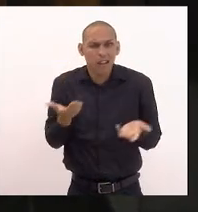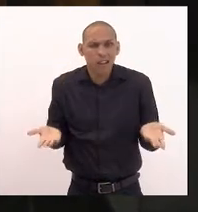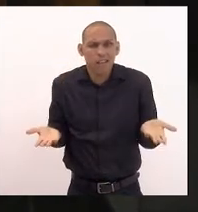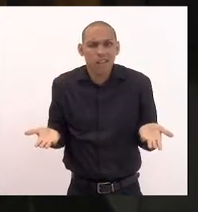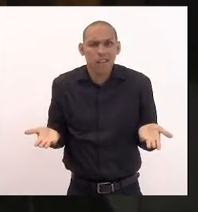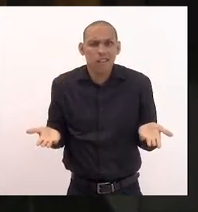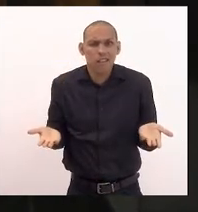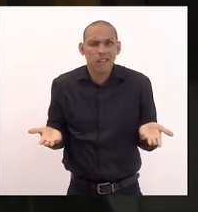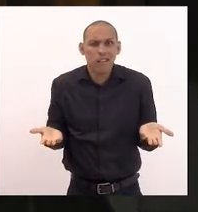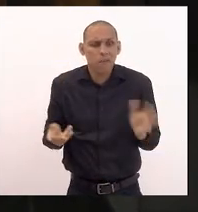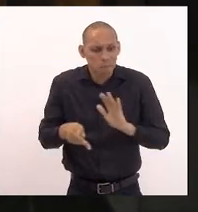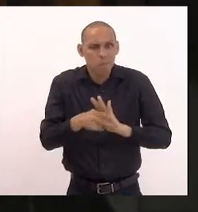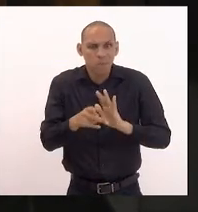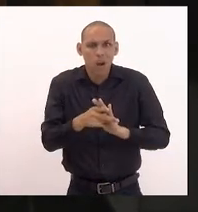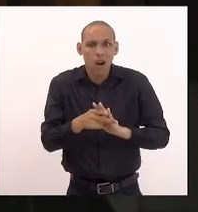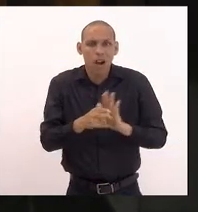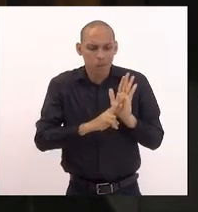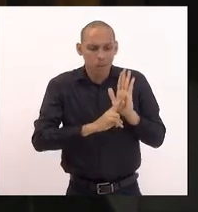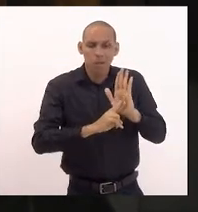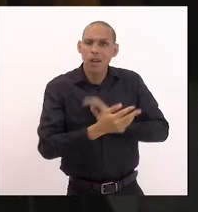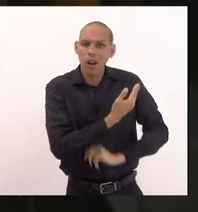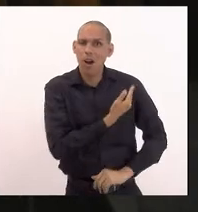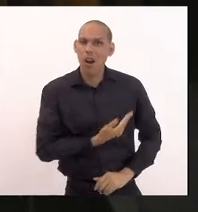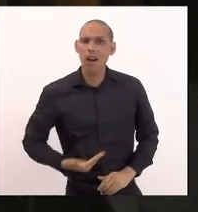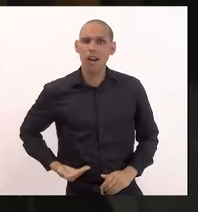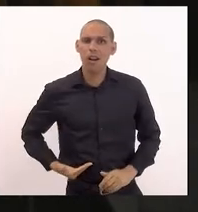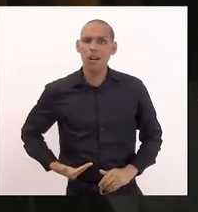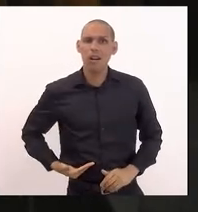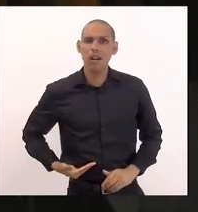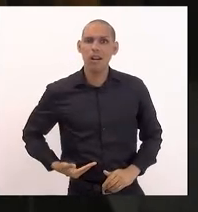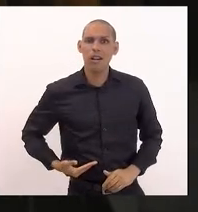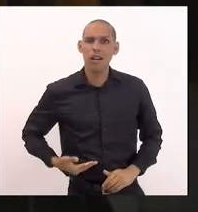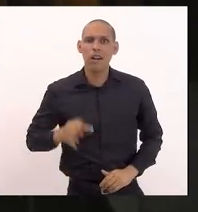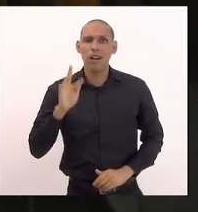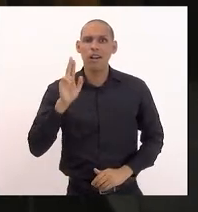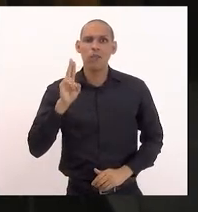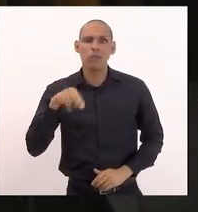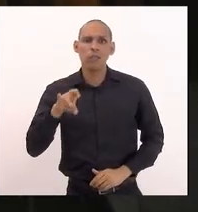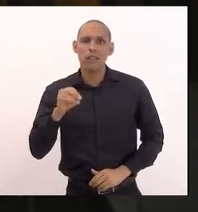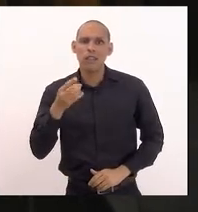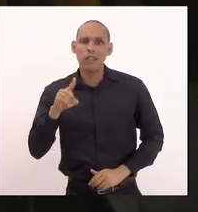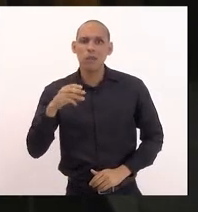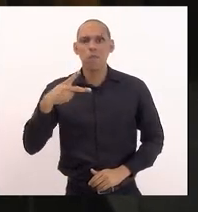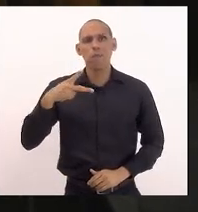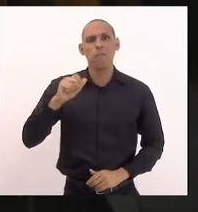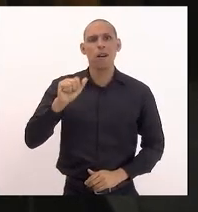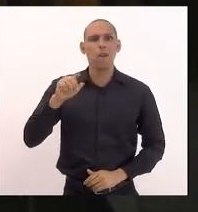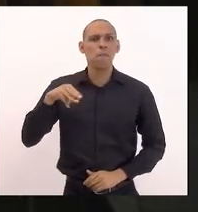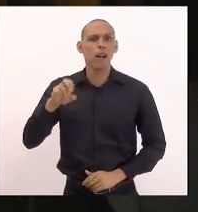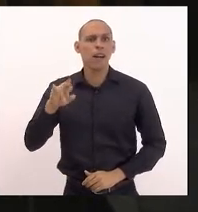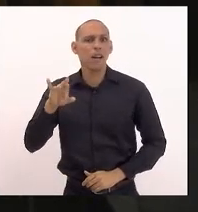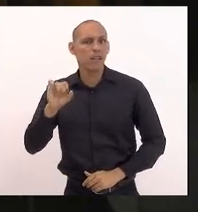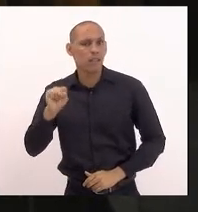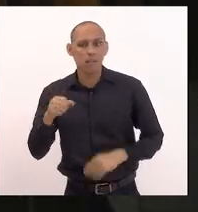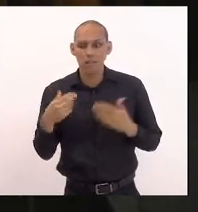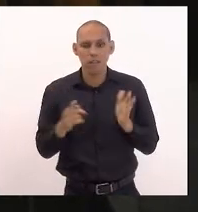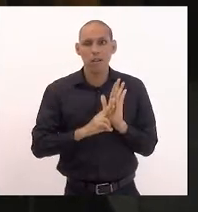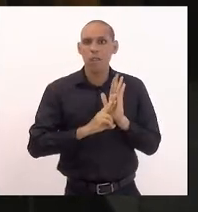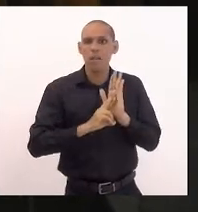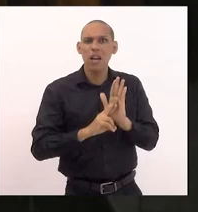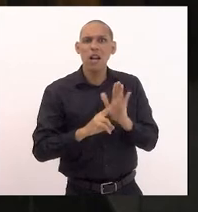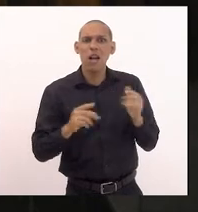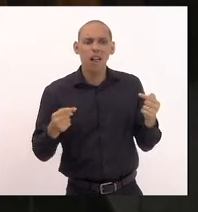do governo da fundação Palmares então o que representa esse governo em relação a